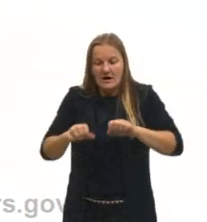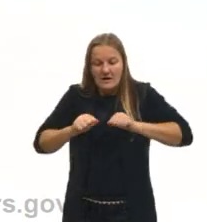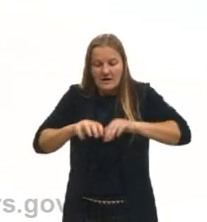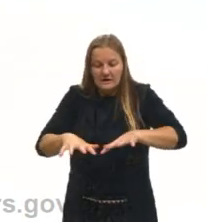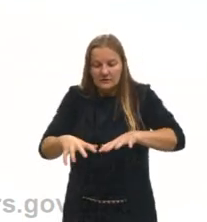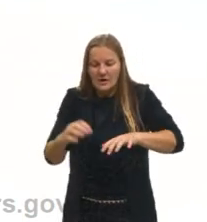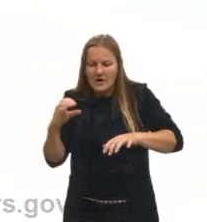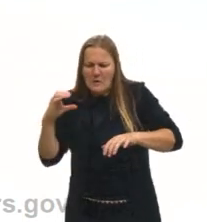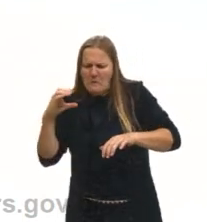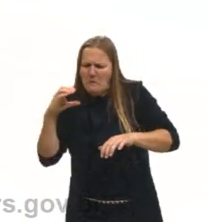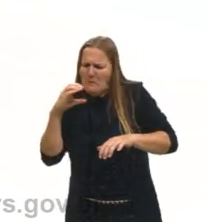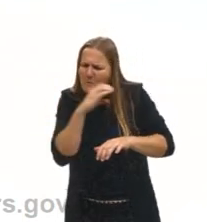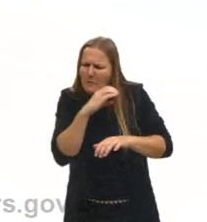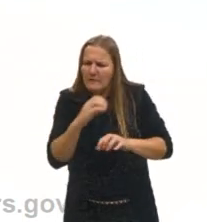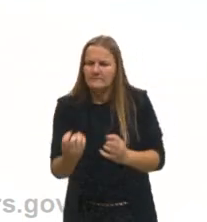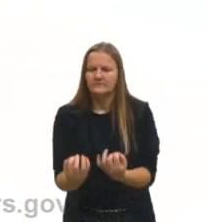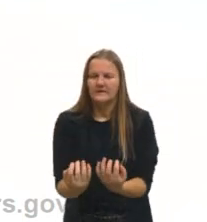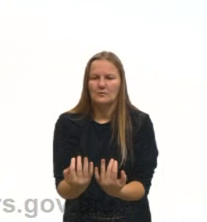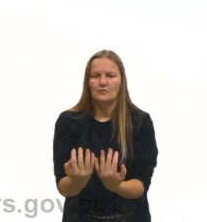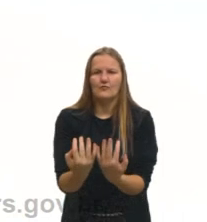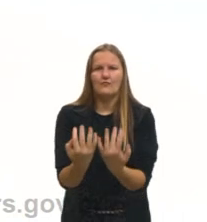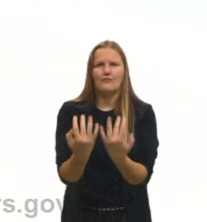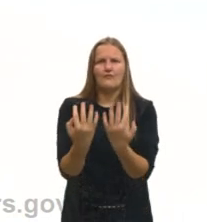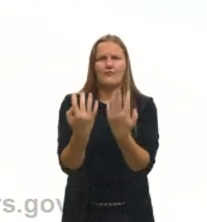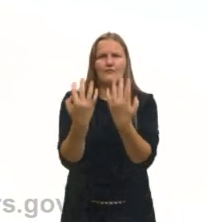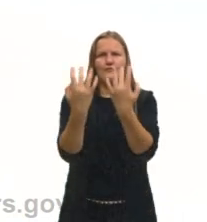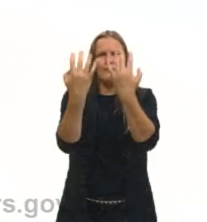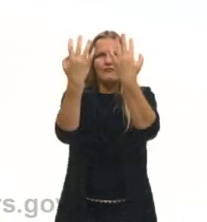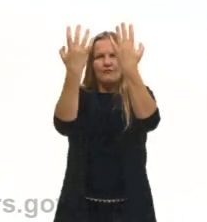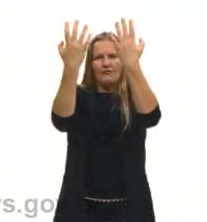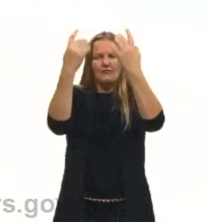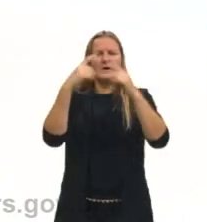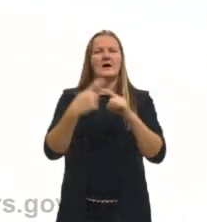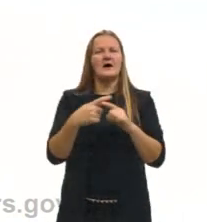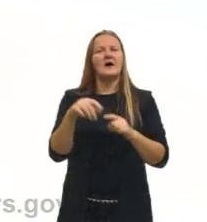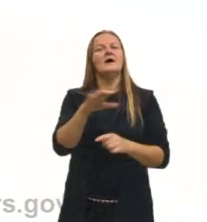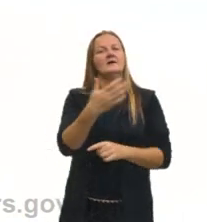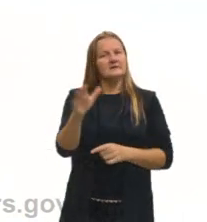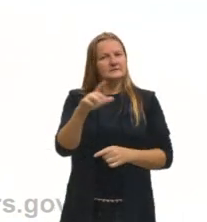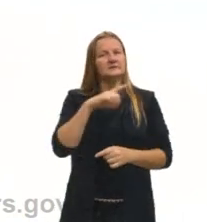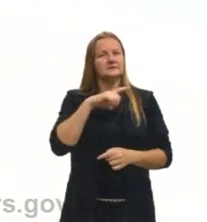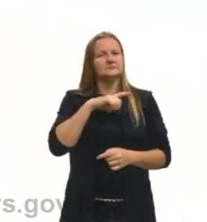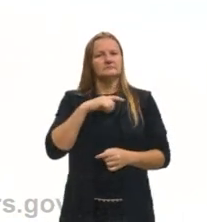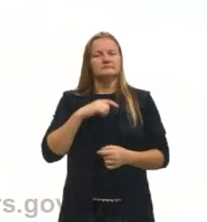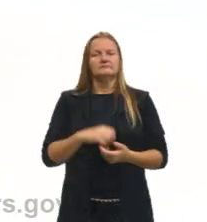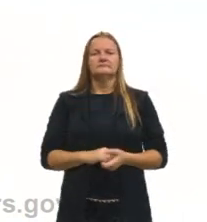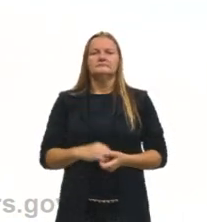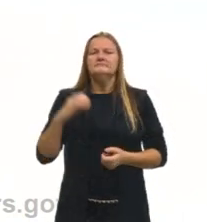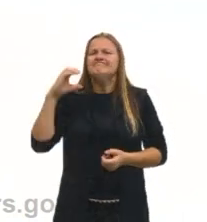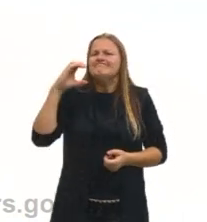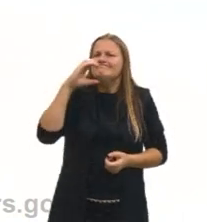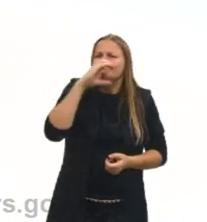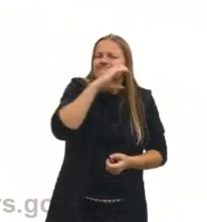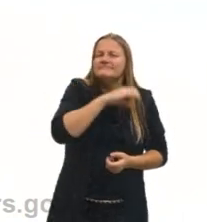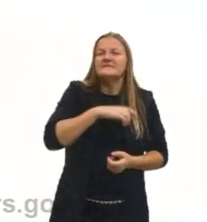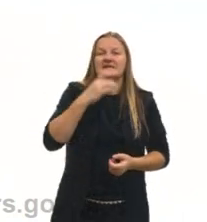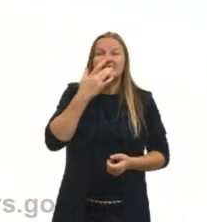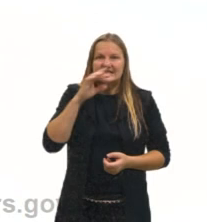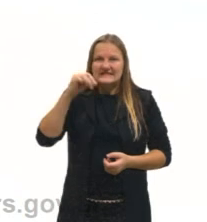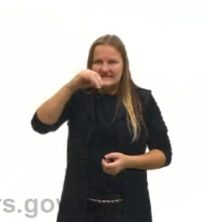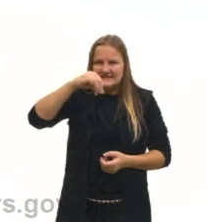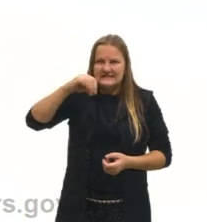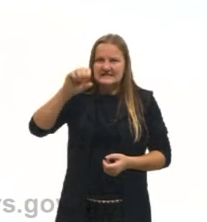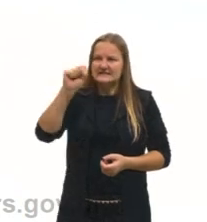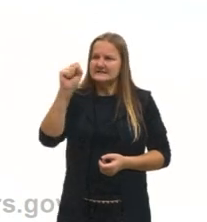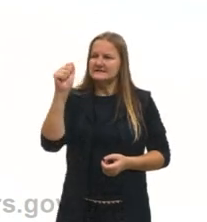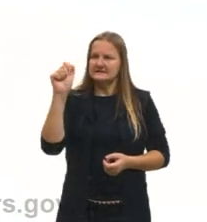líquido e evaporar. Às vezes nem ocorre um aquecimento, se trabalhar com salinas, com o processo